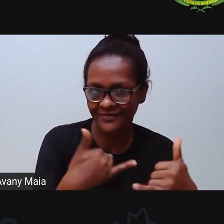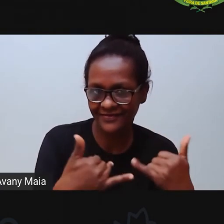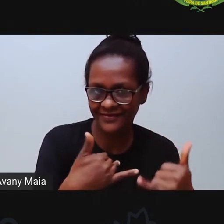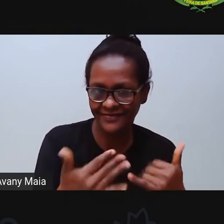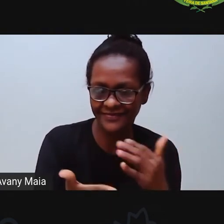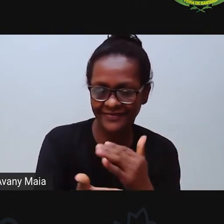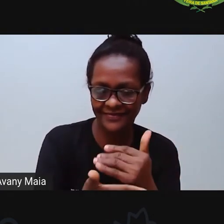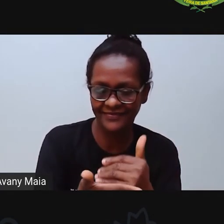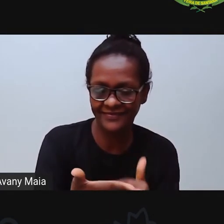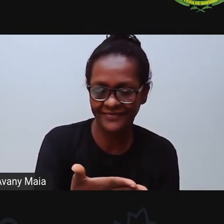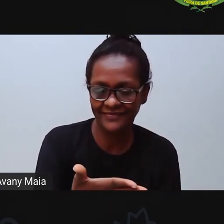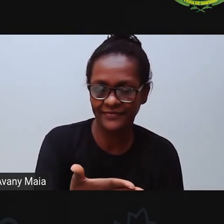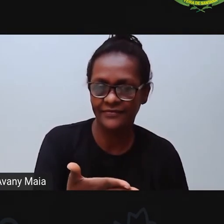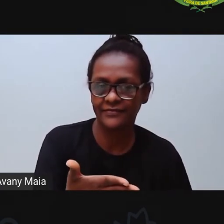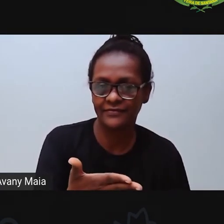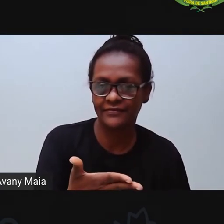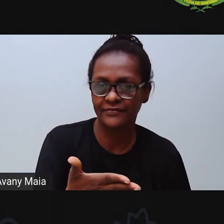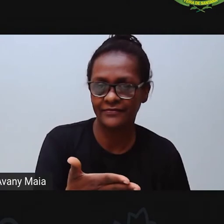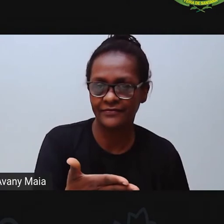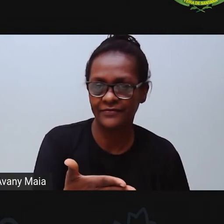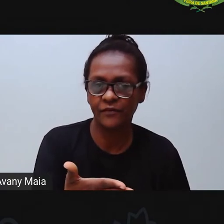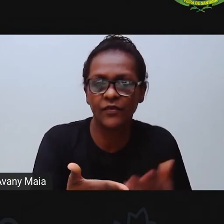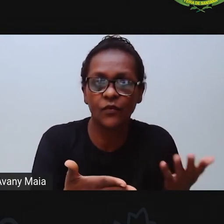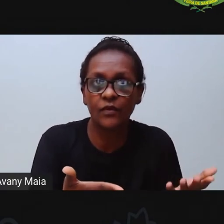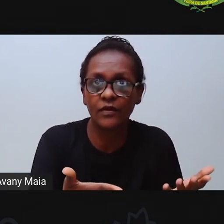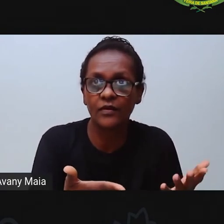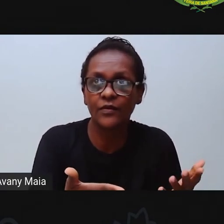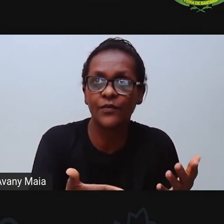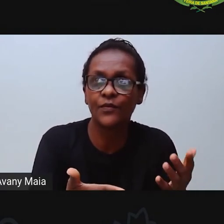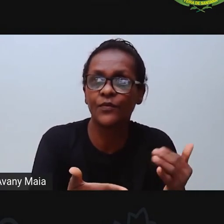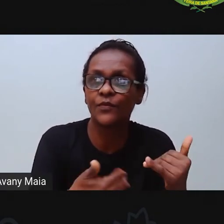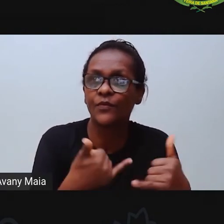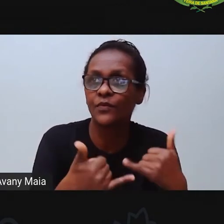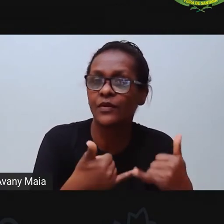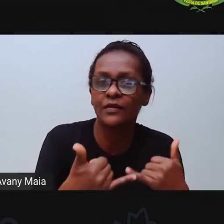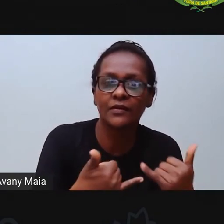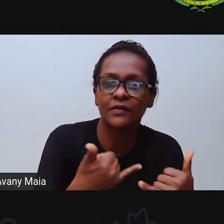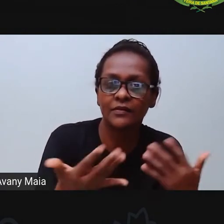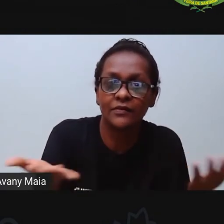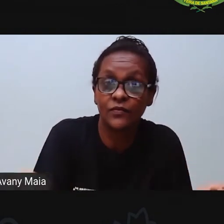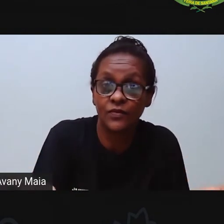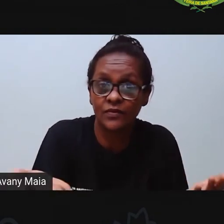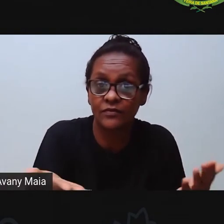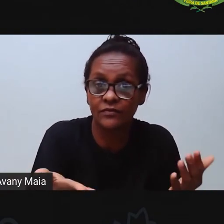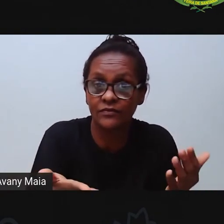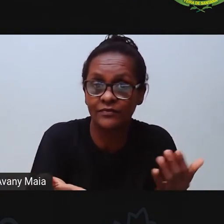nos brinquedos. Quais serão os brinquedos que a Pró colocou aqui na nossa lista?